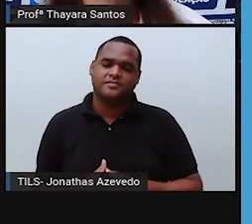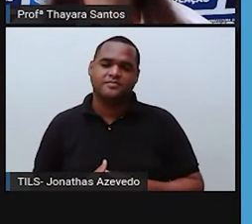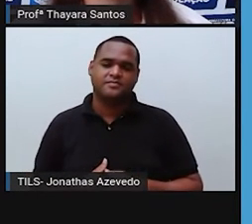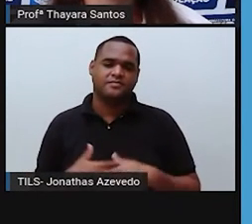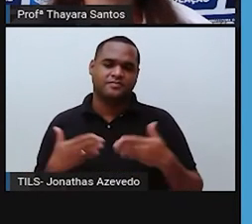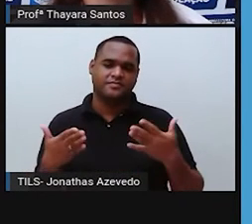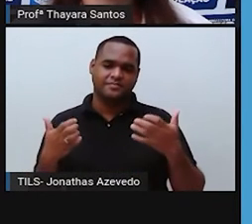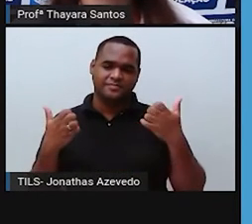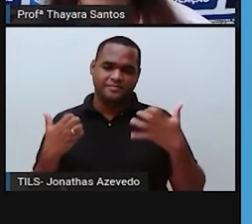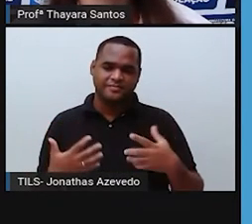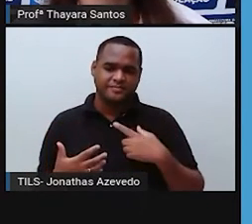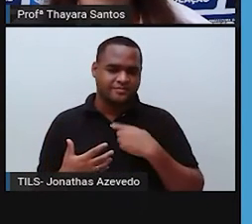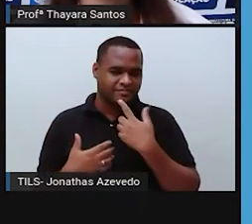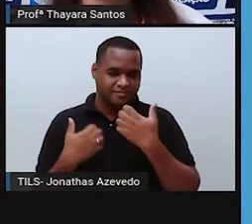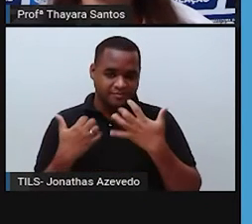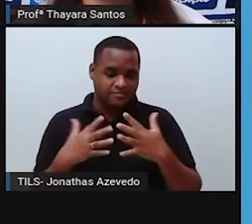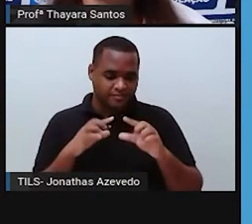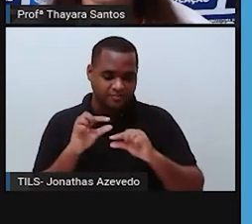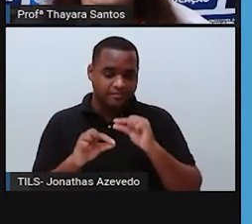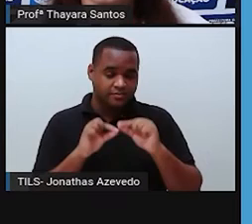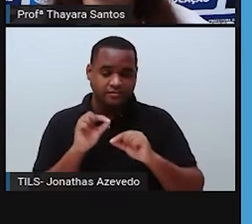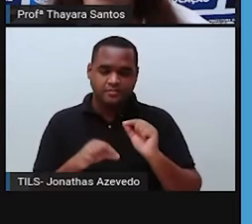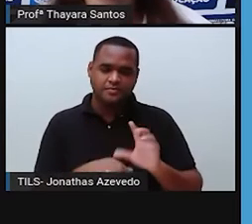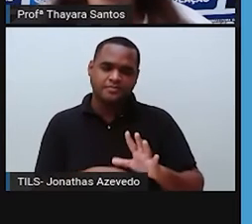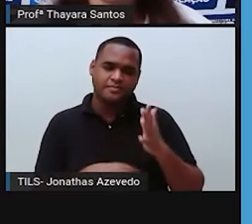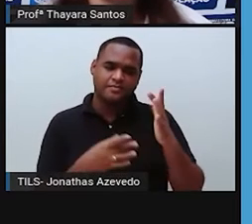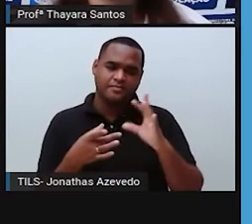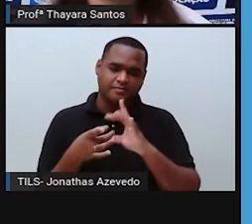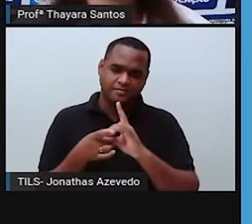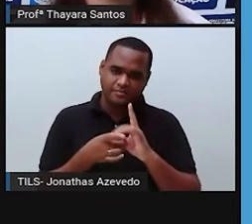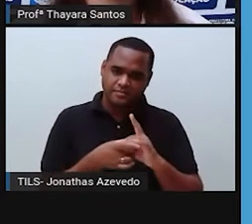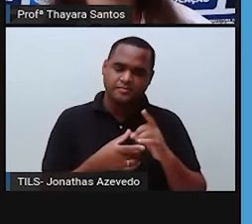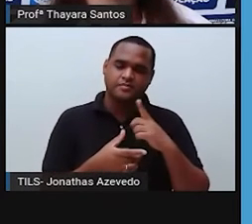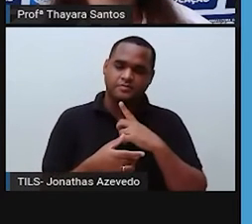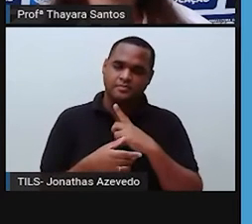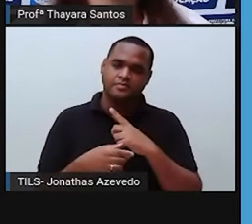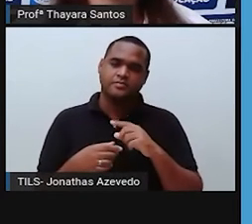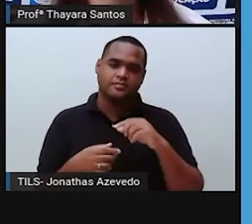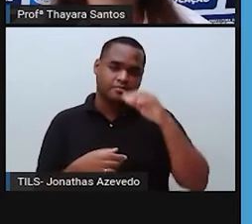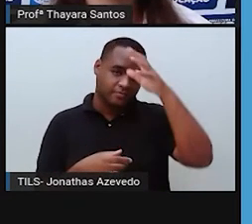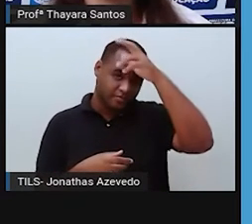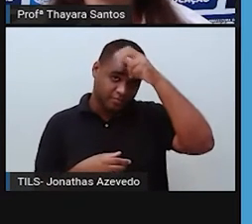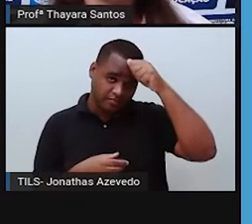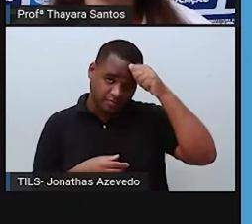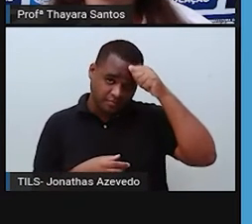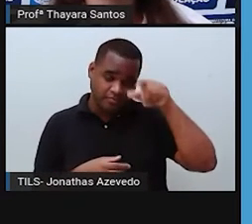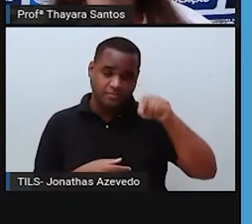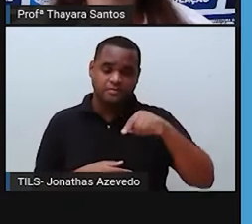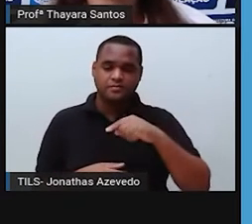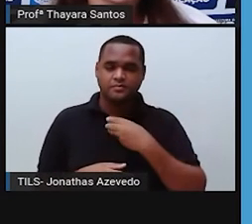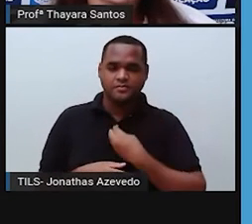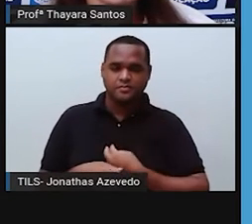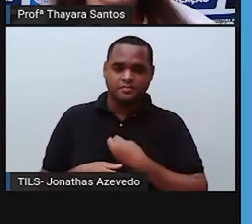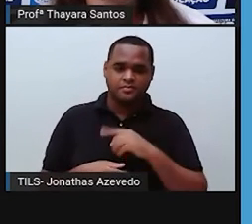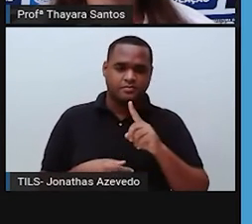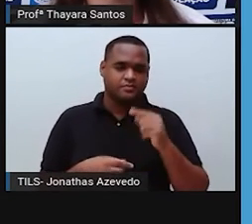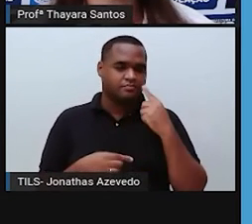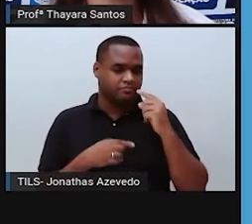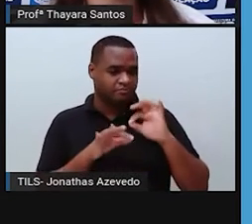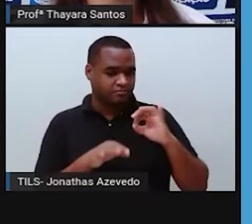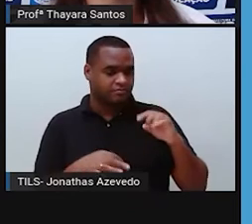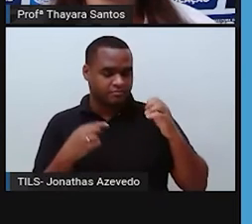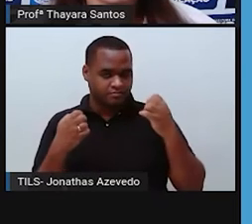Agora, a gente vai falar um pouquinho sobre as ameaças com relação a esse bioma. Então, a Amazônia é um bioma muito extenso,